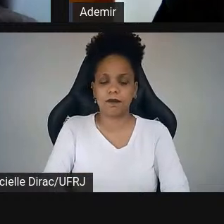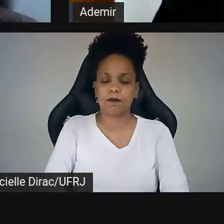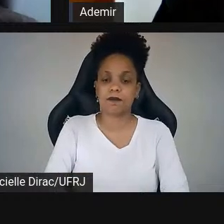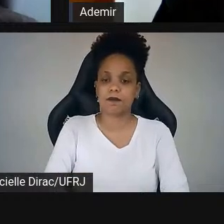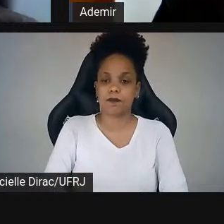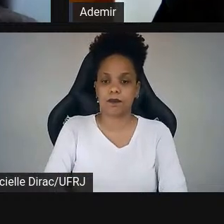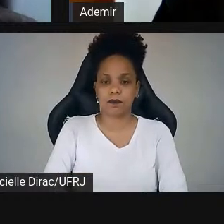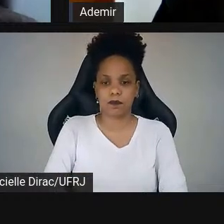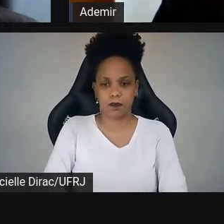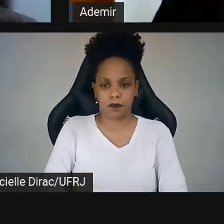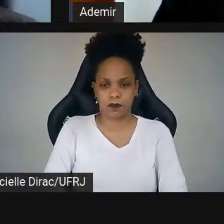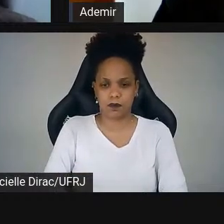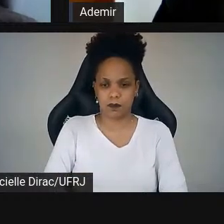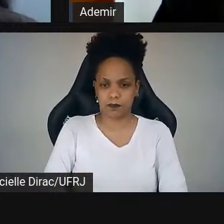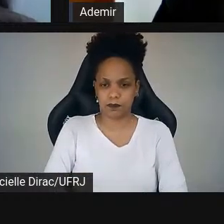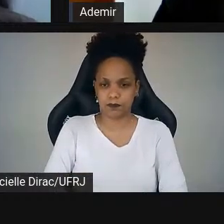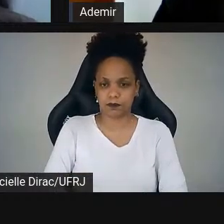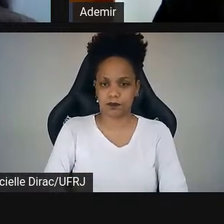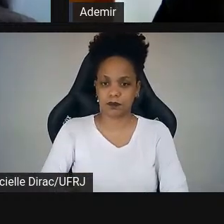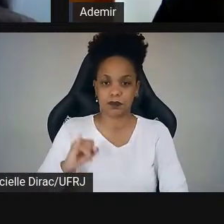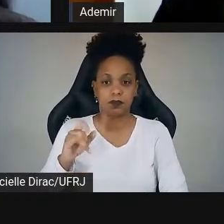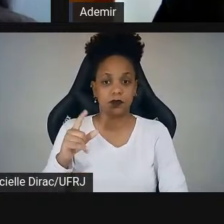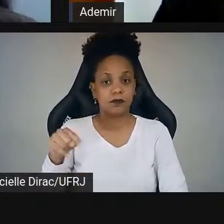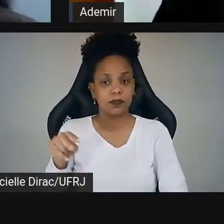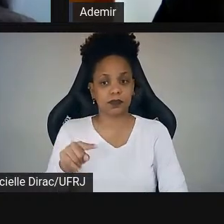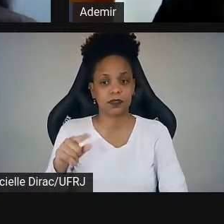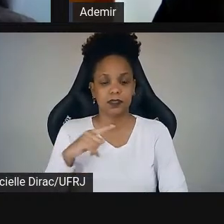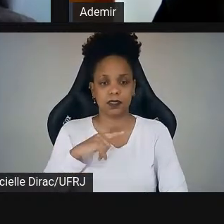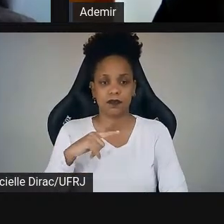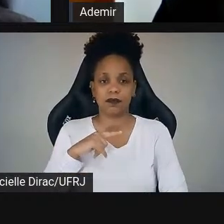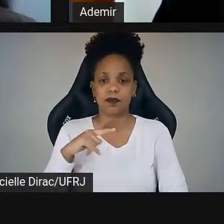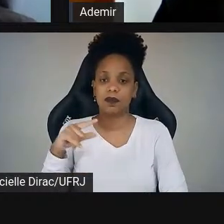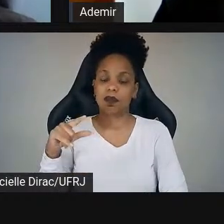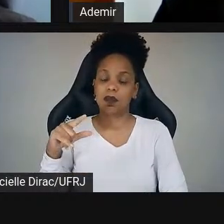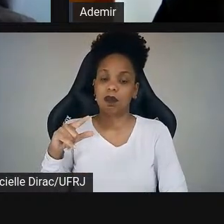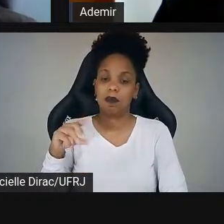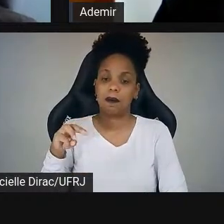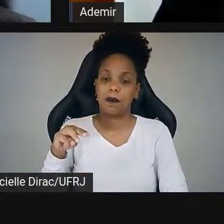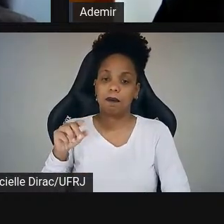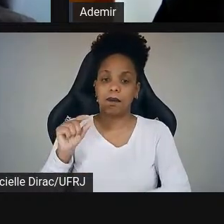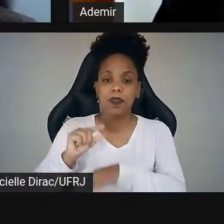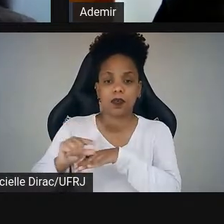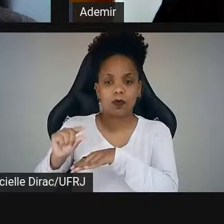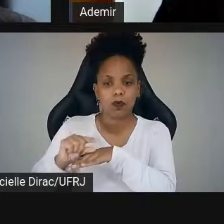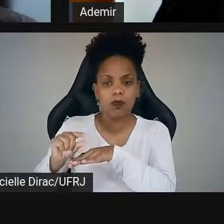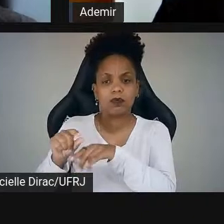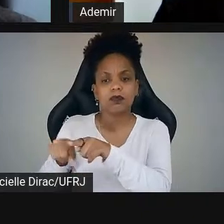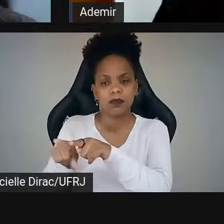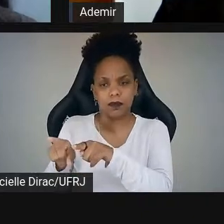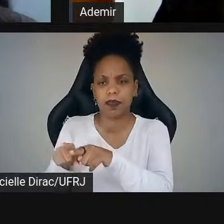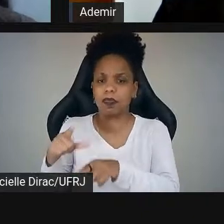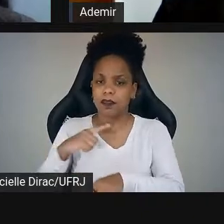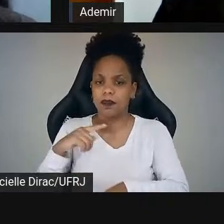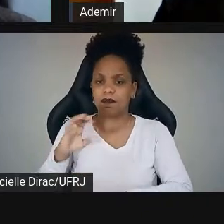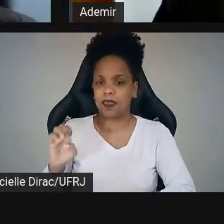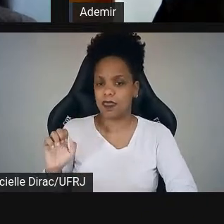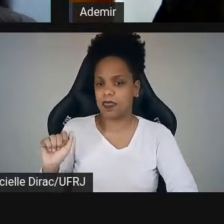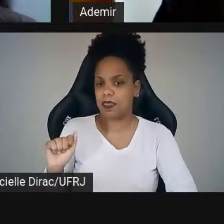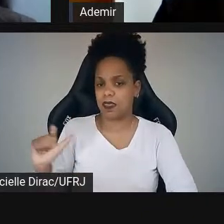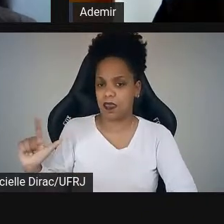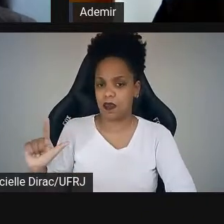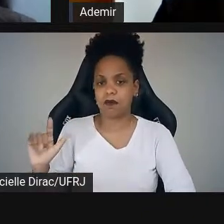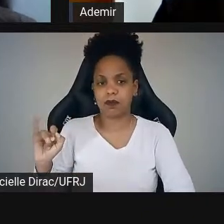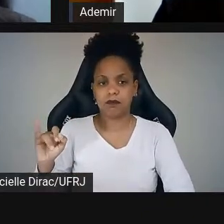E se vocês tiverem alguma demanda, assim, de minicurso para a EAL, podem ir mandando para a gente, né? Ideias, a gente sempre